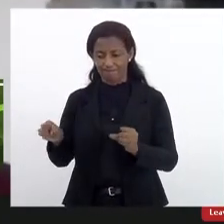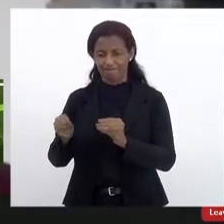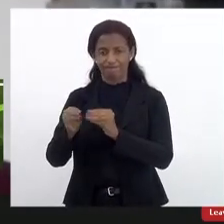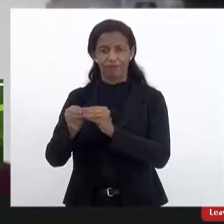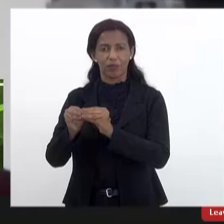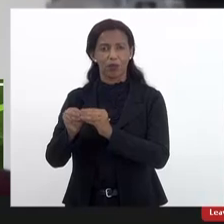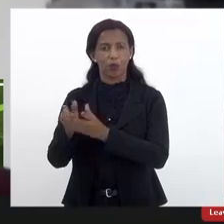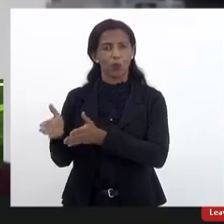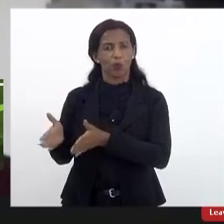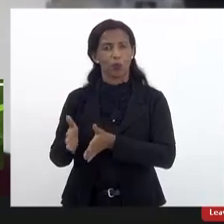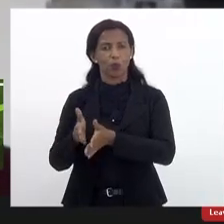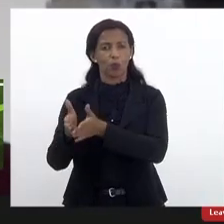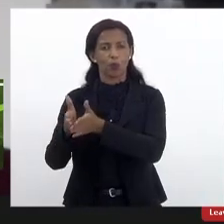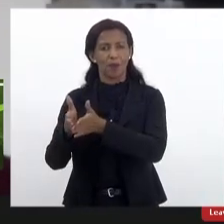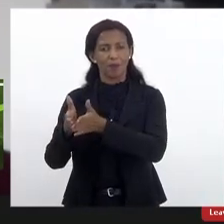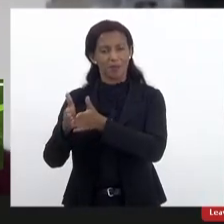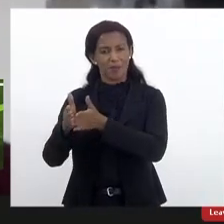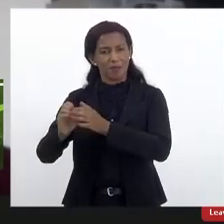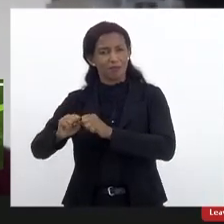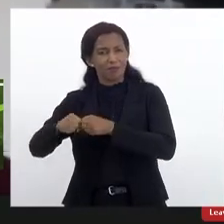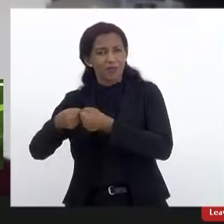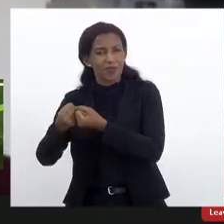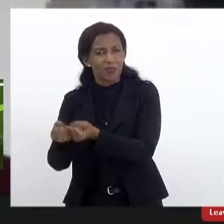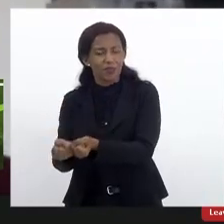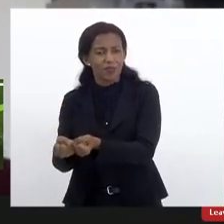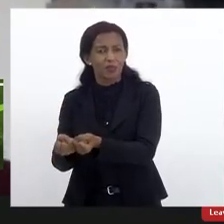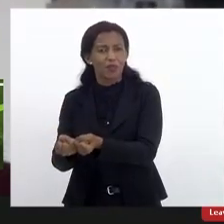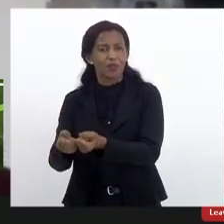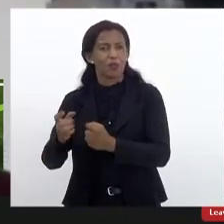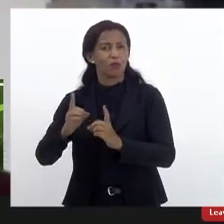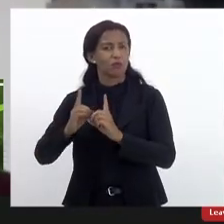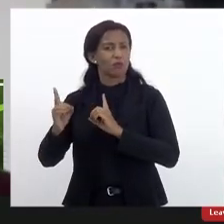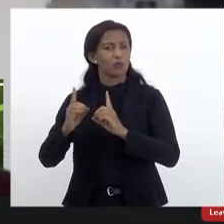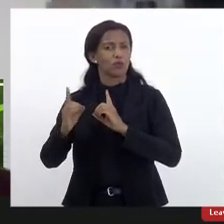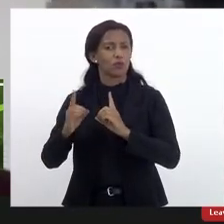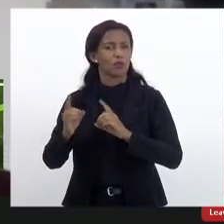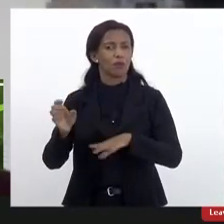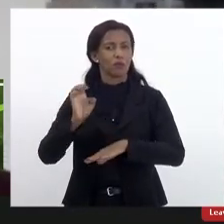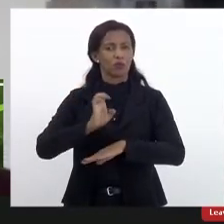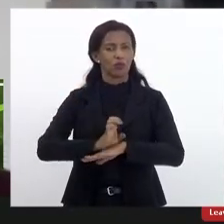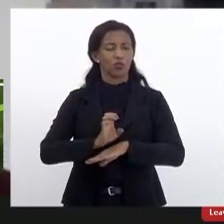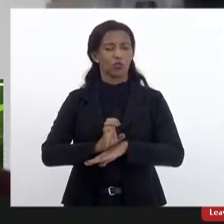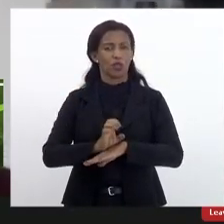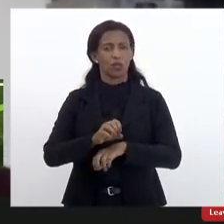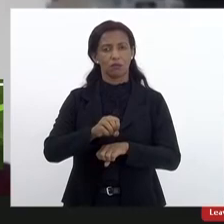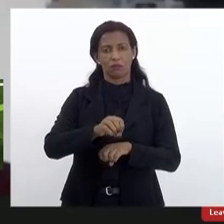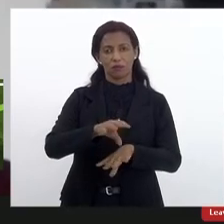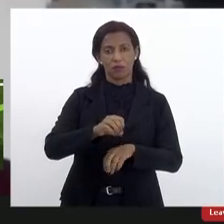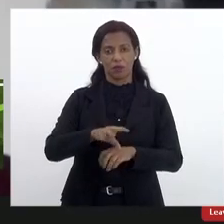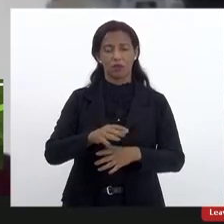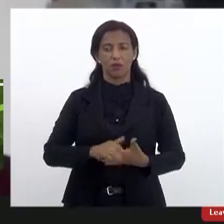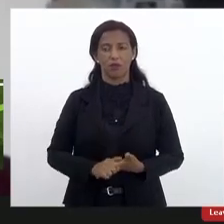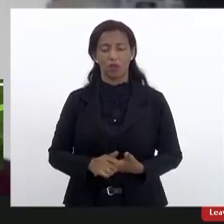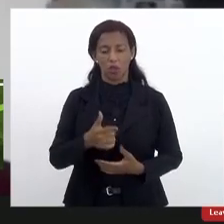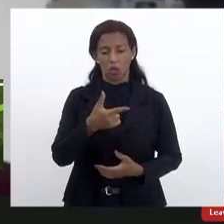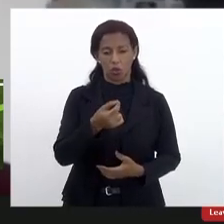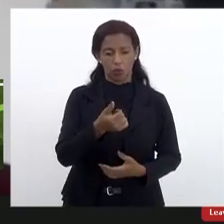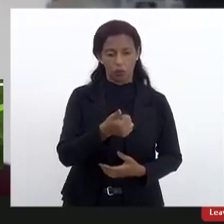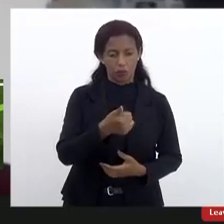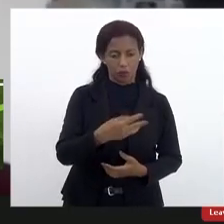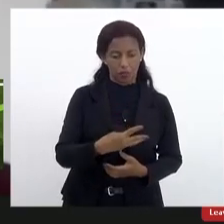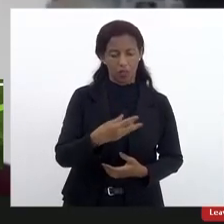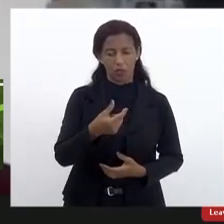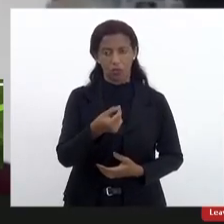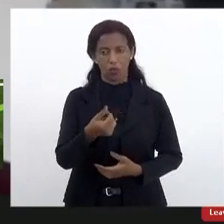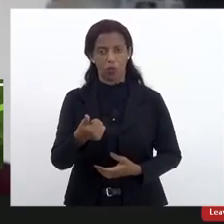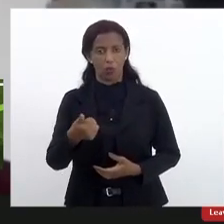mais consistente em termos do debate da educação no estado do Rio de Janeiro em 2013 e 2014